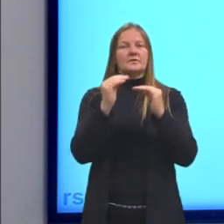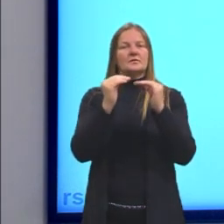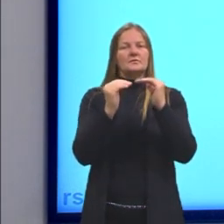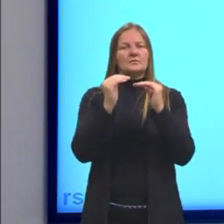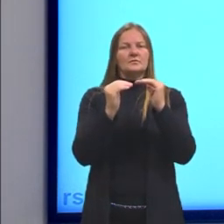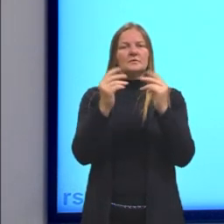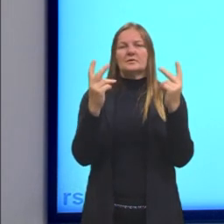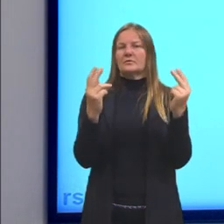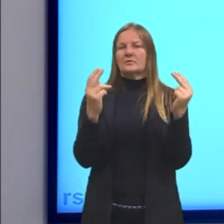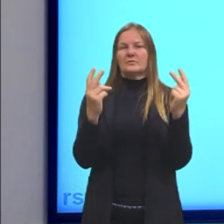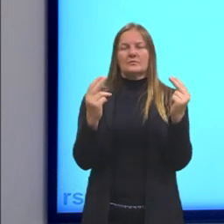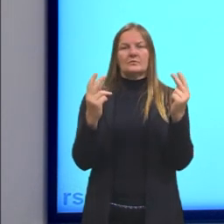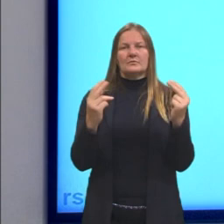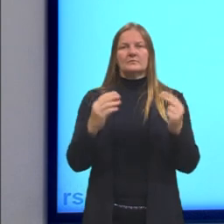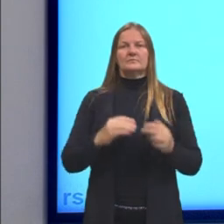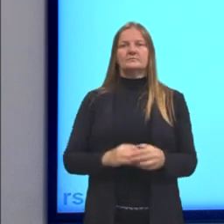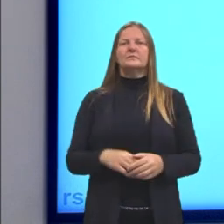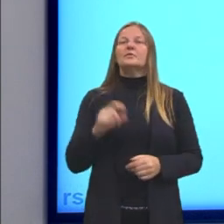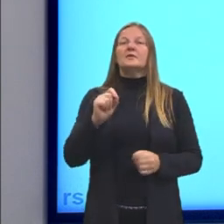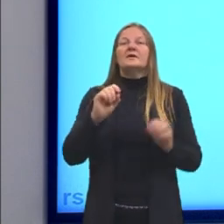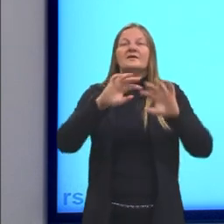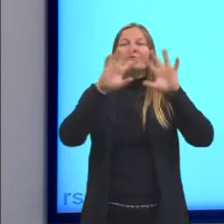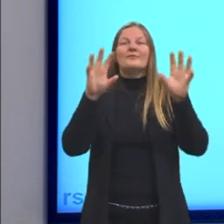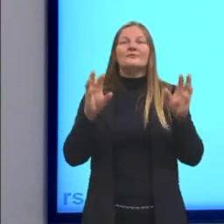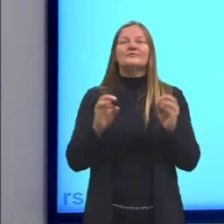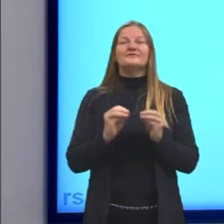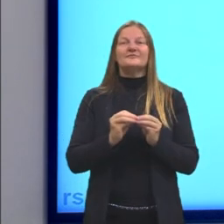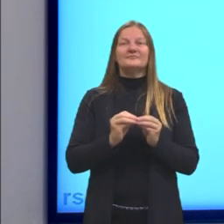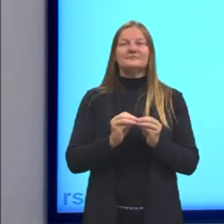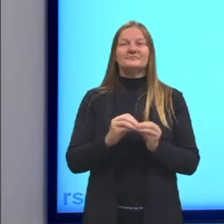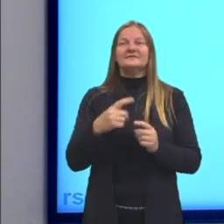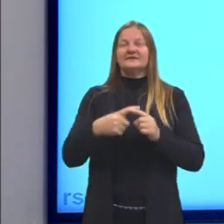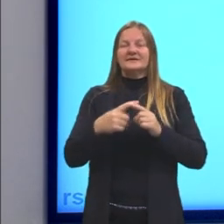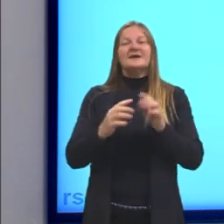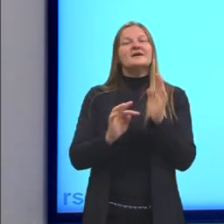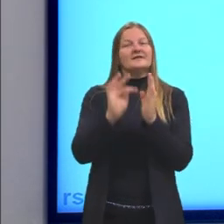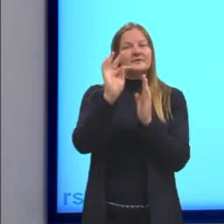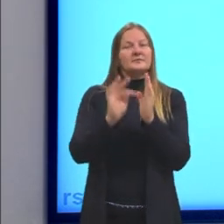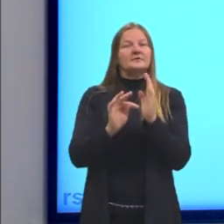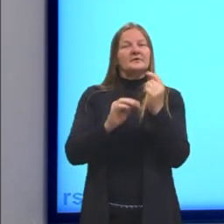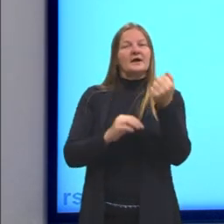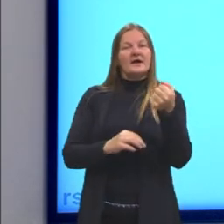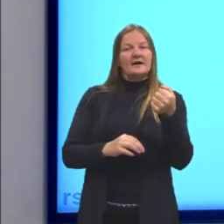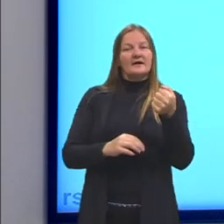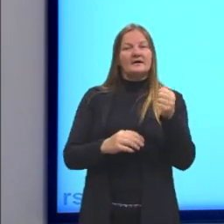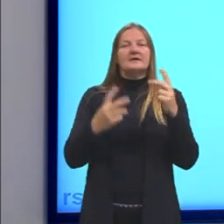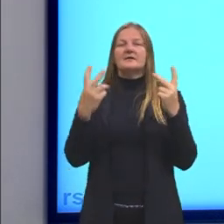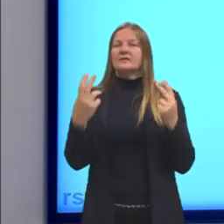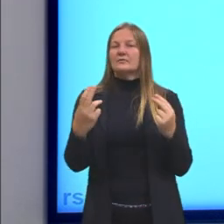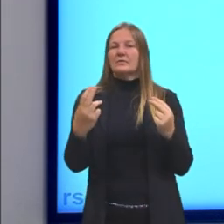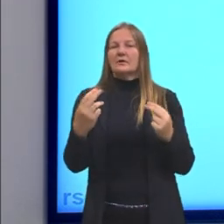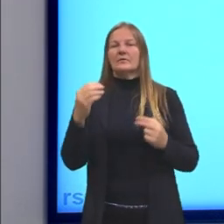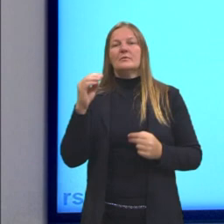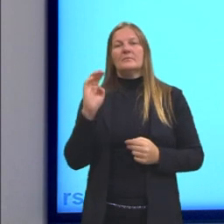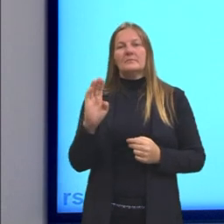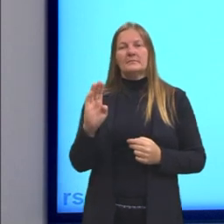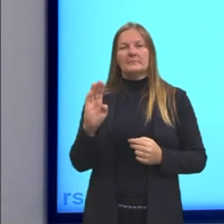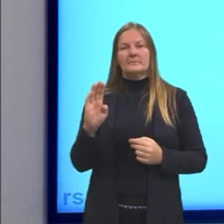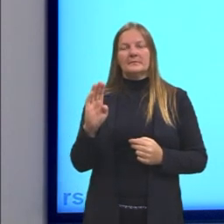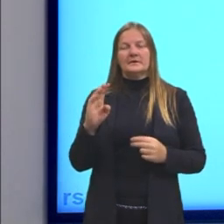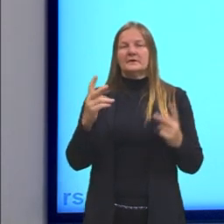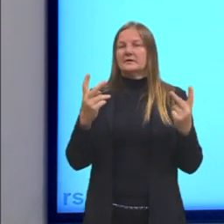temperatura que está aqui. O eu posso concluir, então, gente? Que a temperatura do corpo A é igual à temperatura do corpo